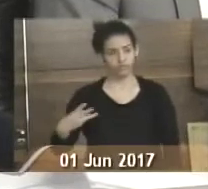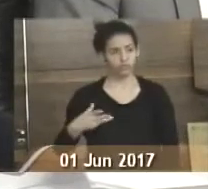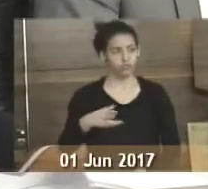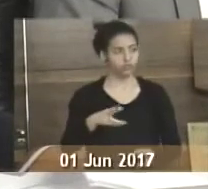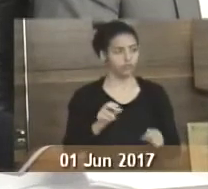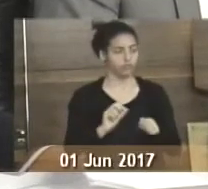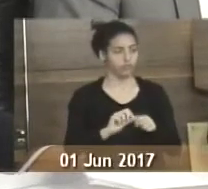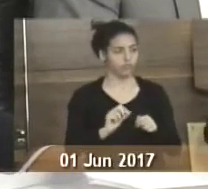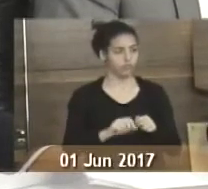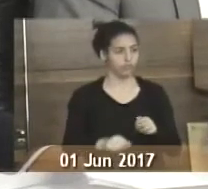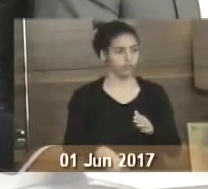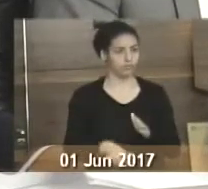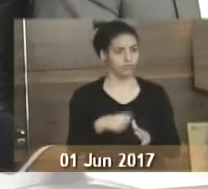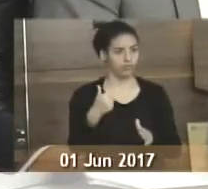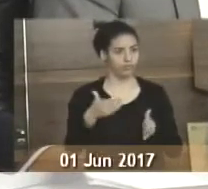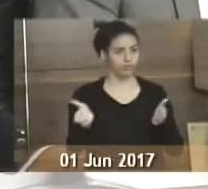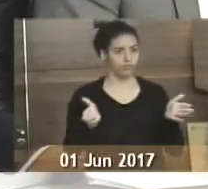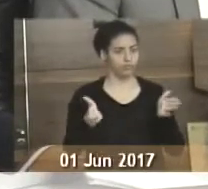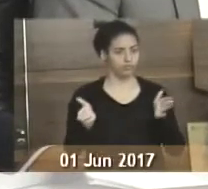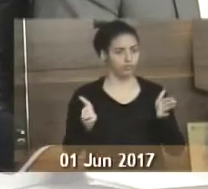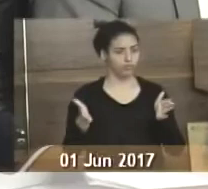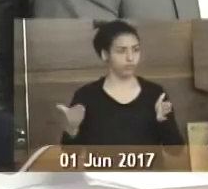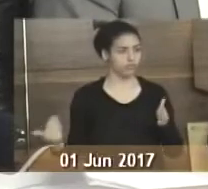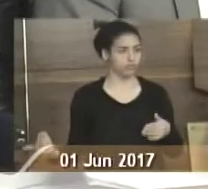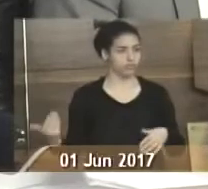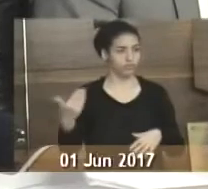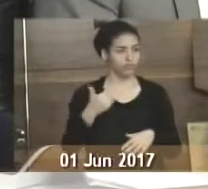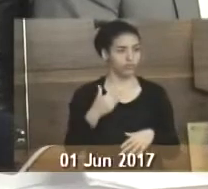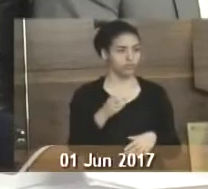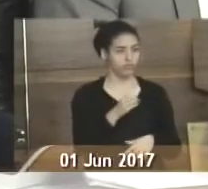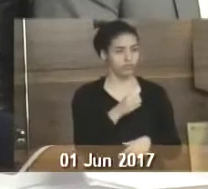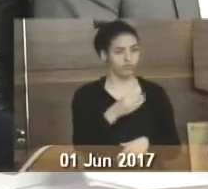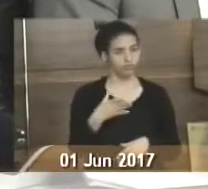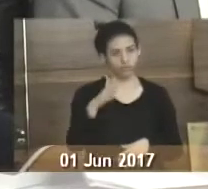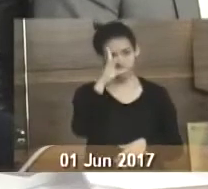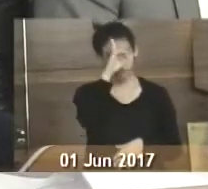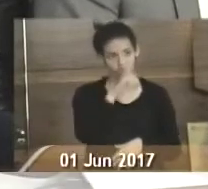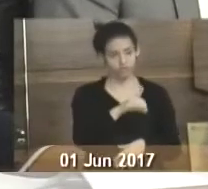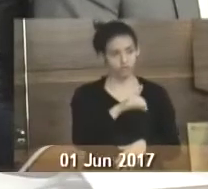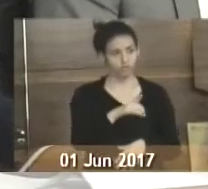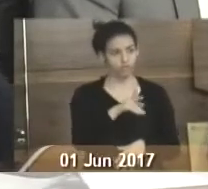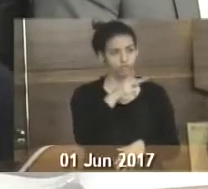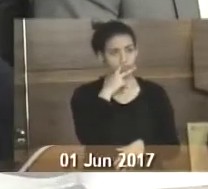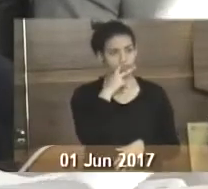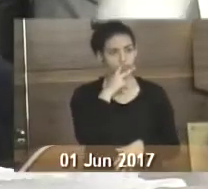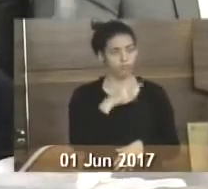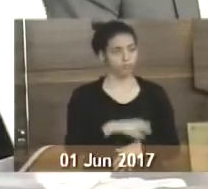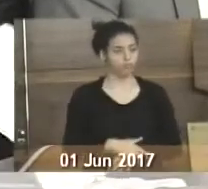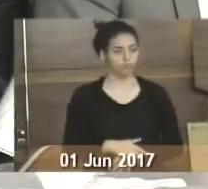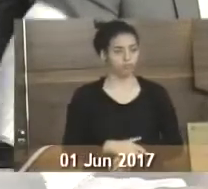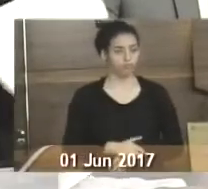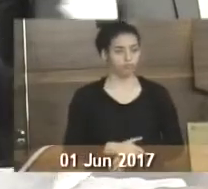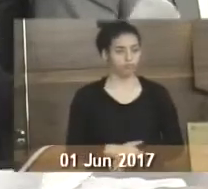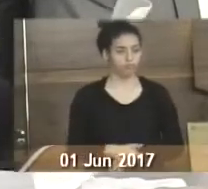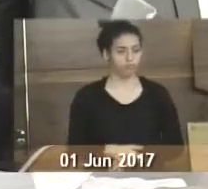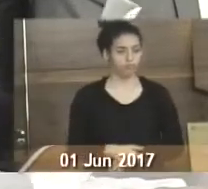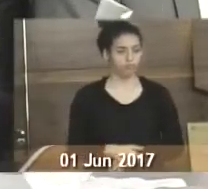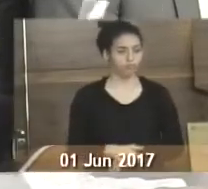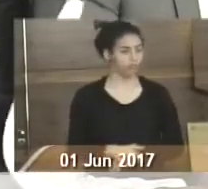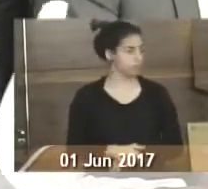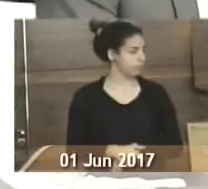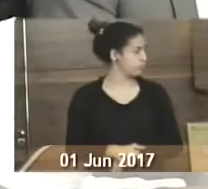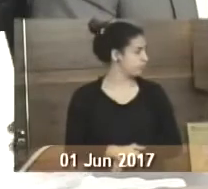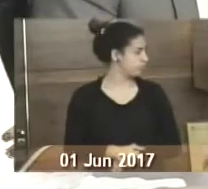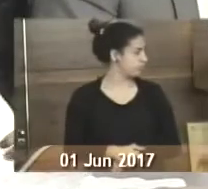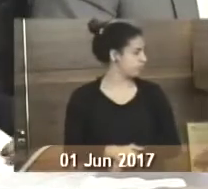plenária do meu mandato e cerimônia de posse do novo Diretório Municipal do Partido dos Trabalhadores. Luiz Eduardo